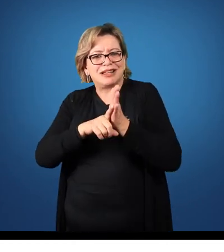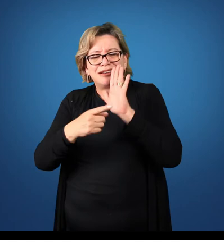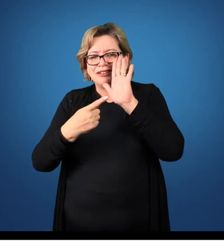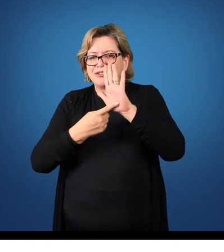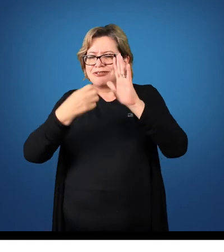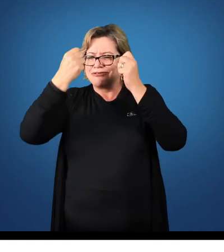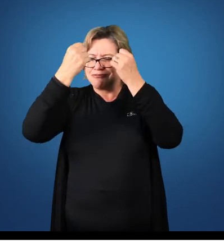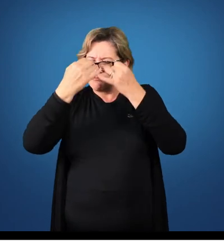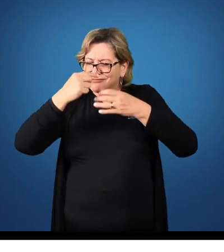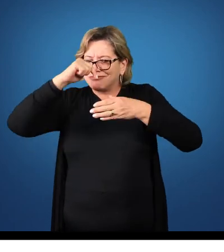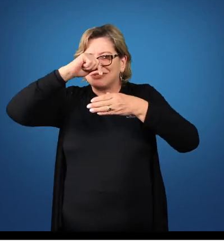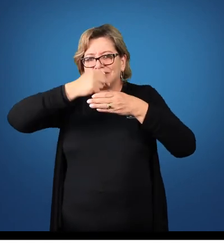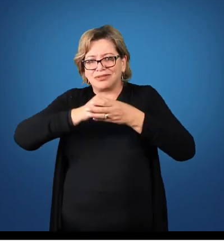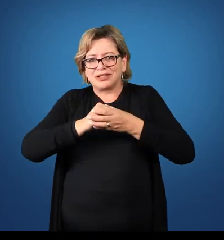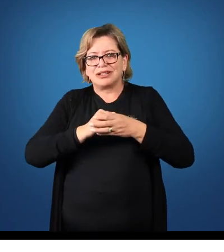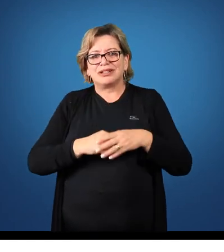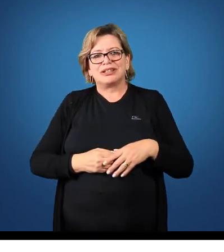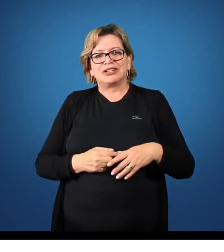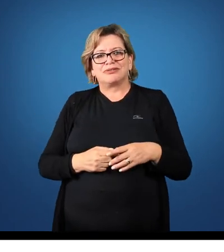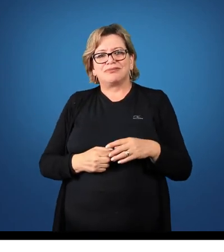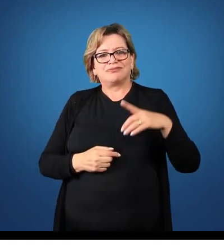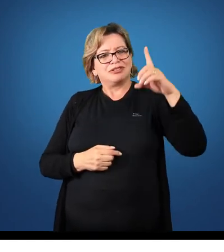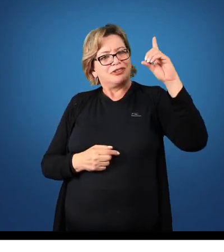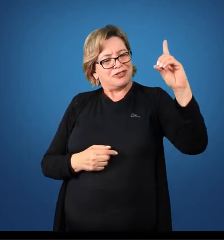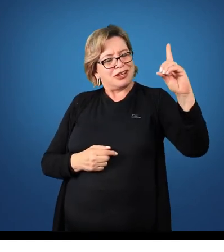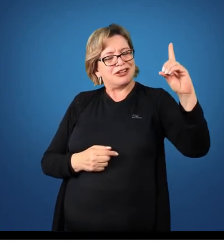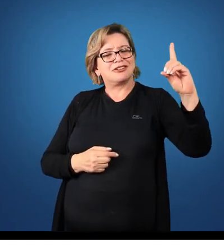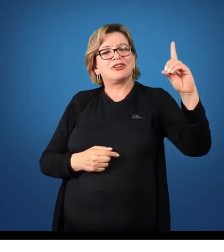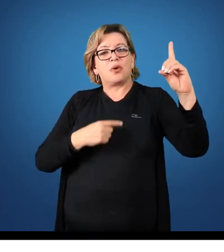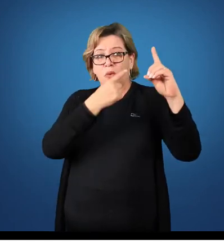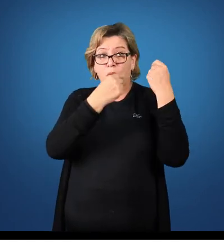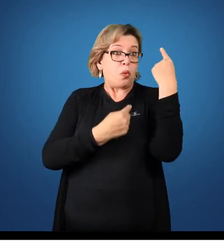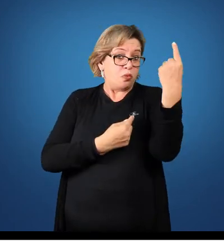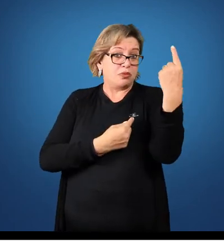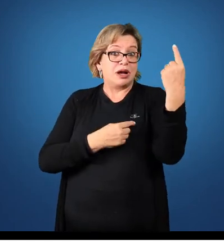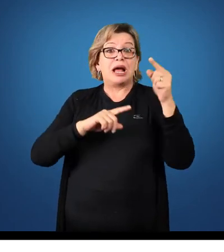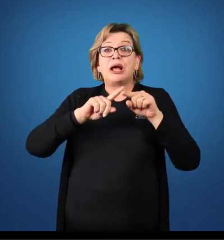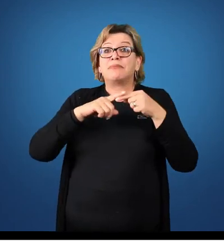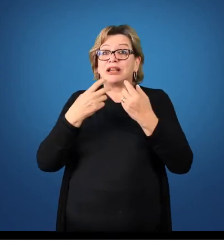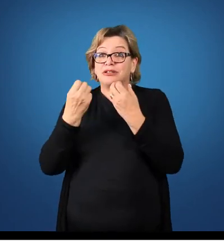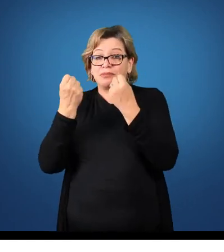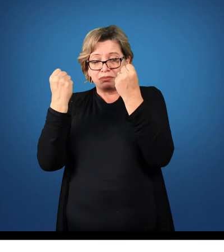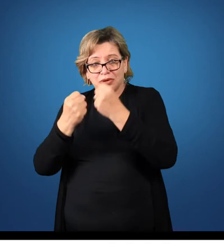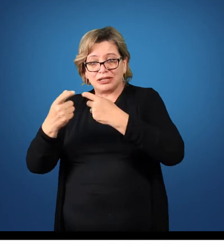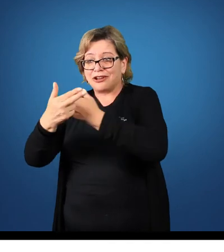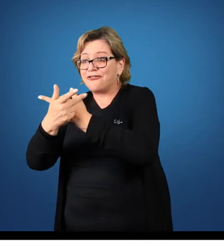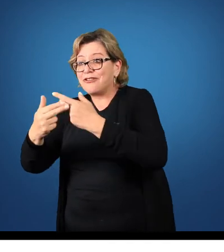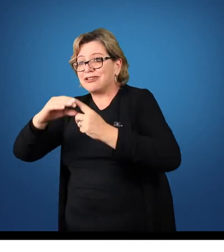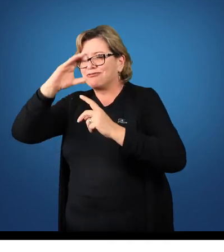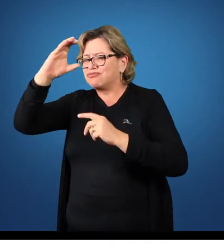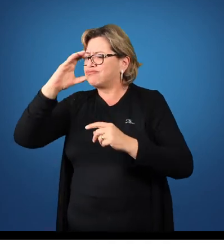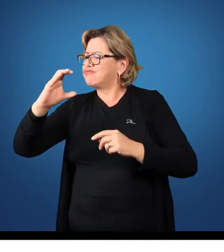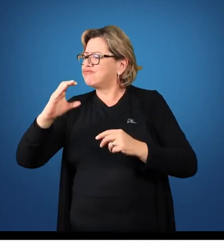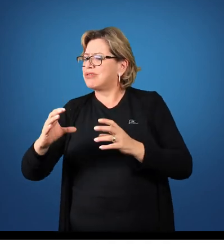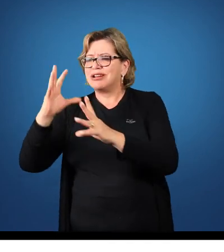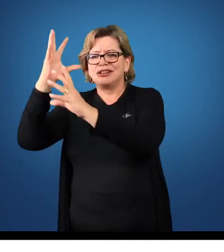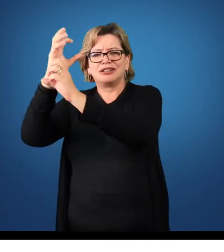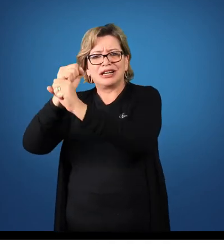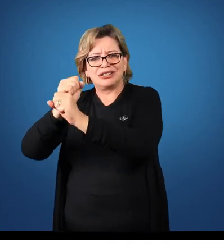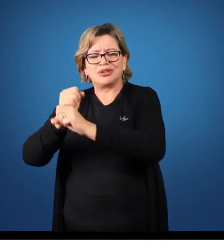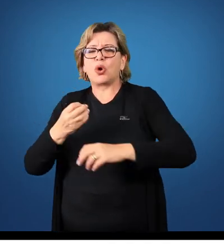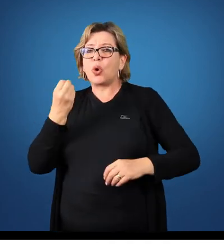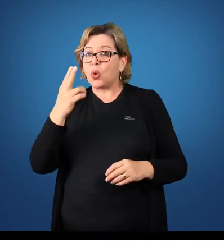débito pode ter um ou diversos créditos de valores equivalentes ou para cada